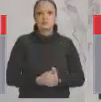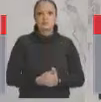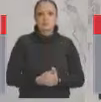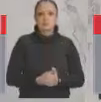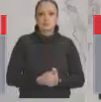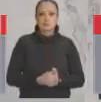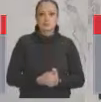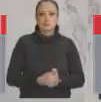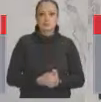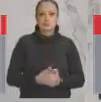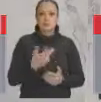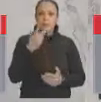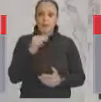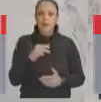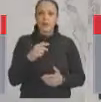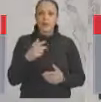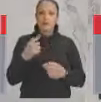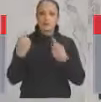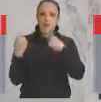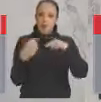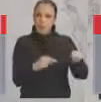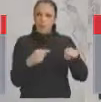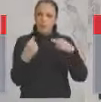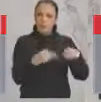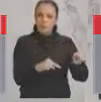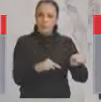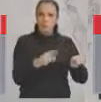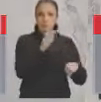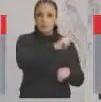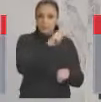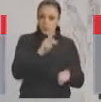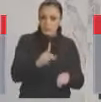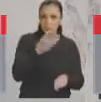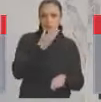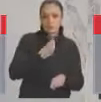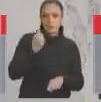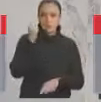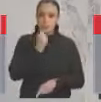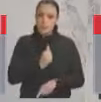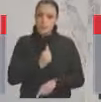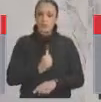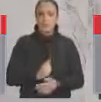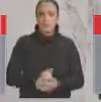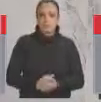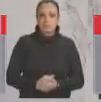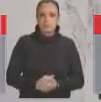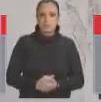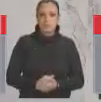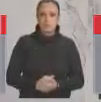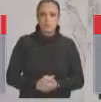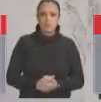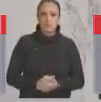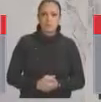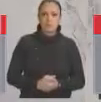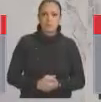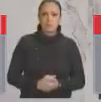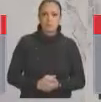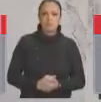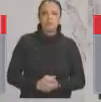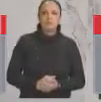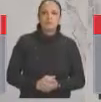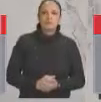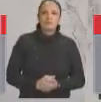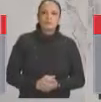promovendo a intimidação e a perseguição de professores e professoras, em nome de uma doutrinação.